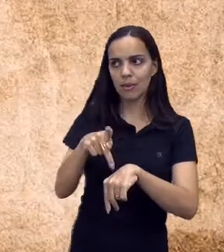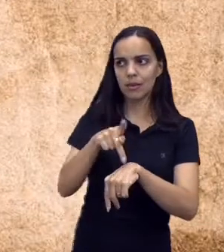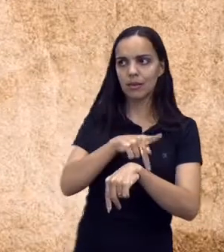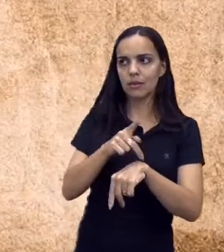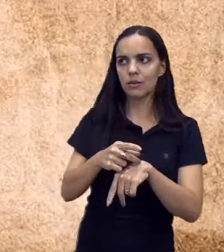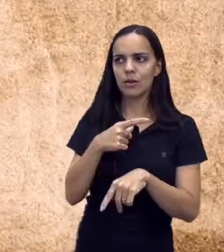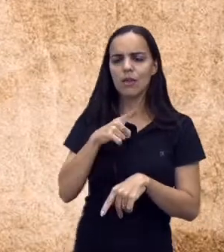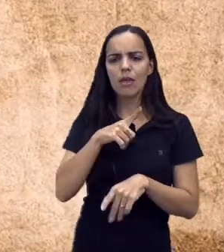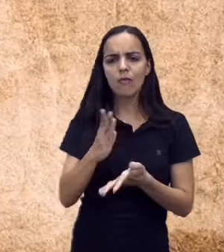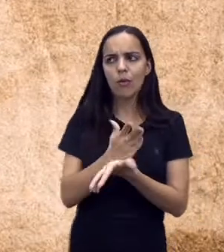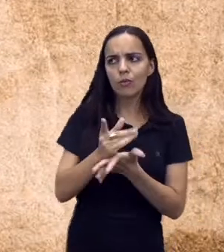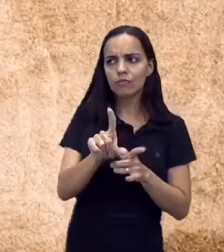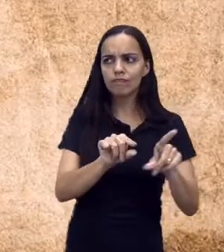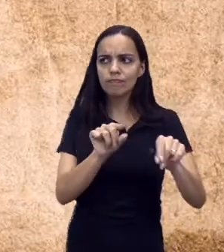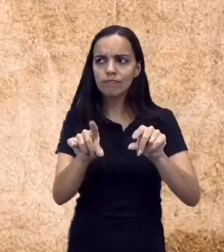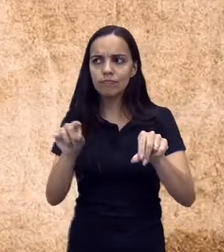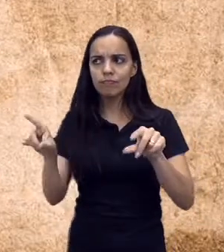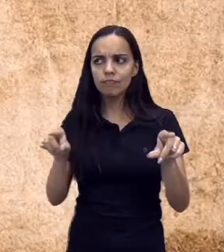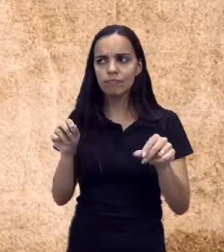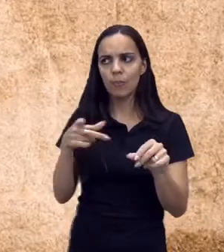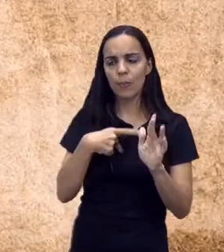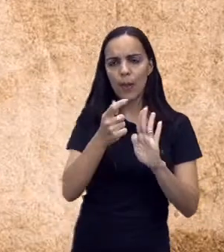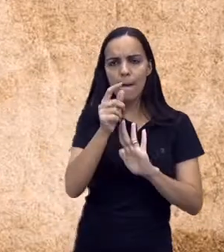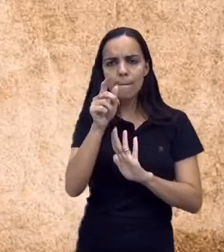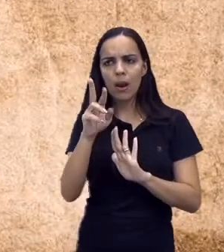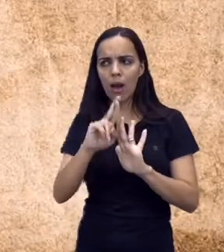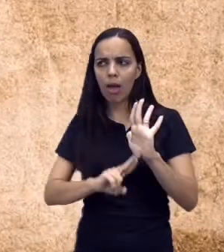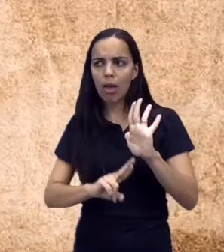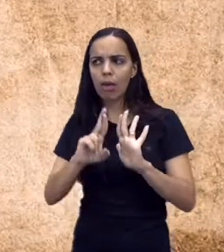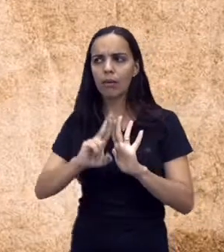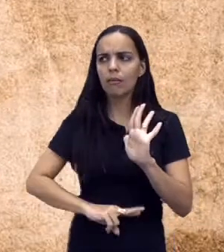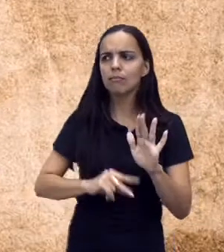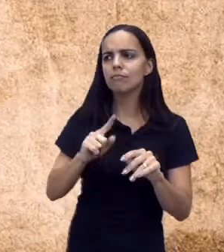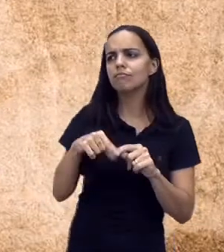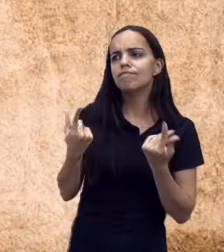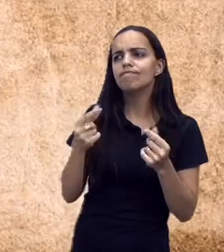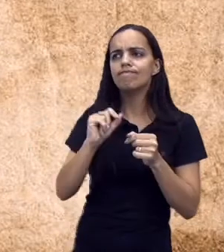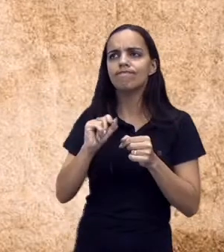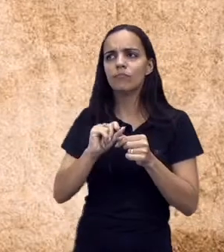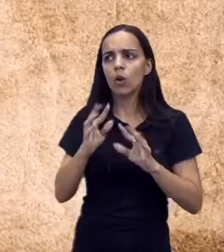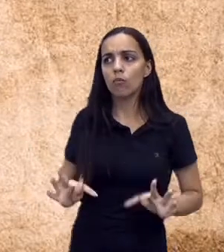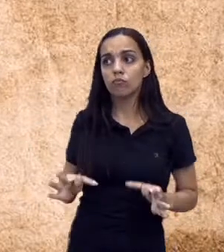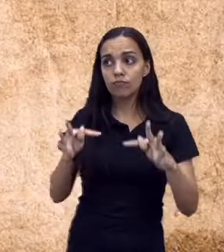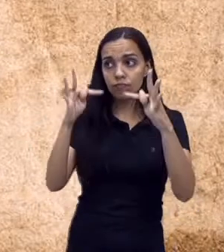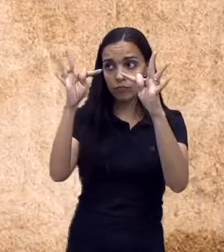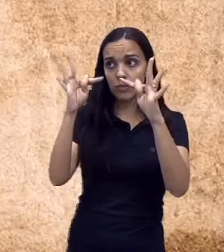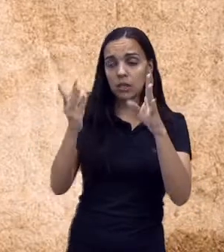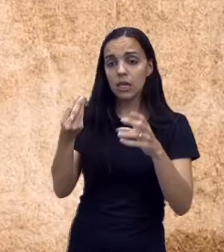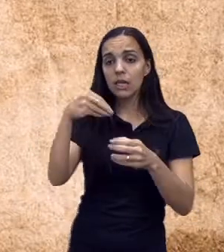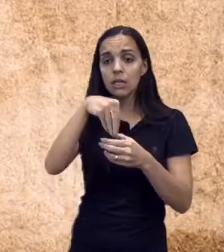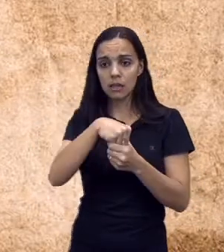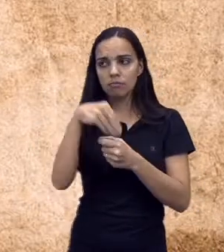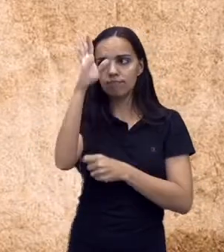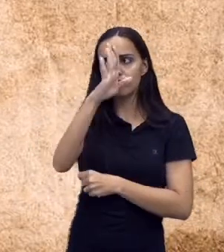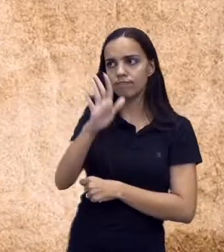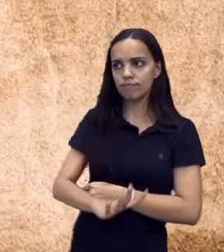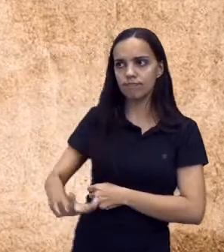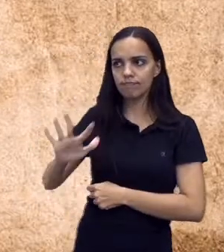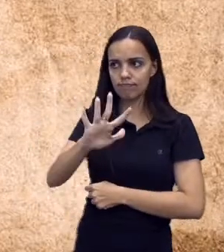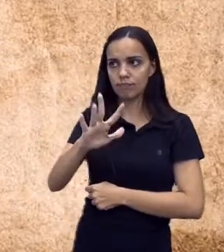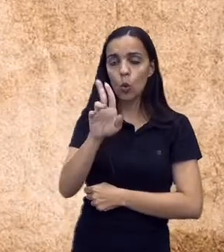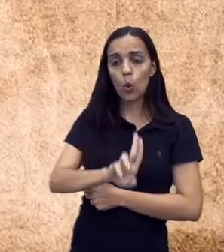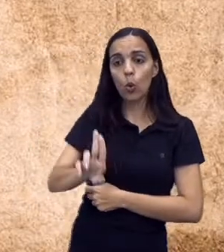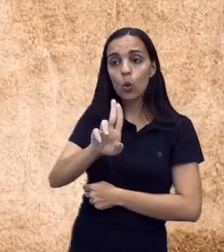escolhido para essa redação foi a tecnologia da educação brasileira, o uso do